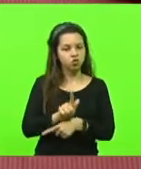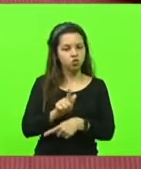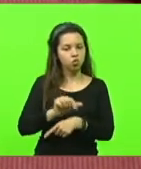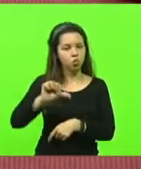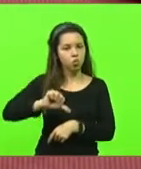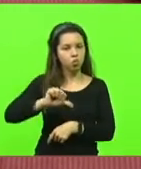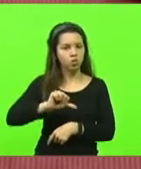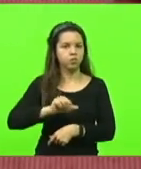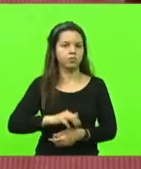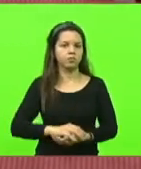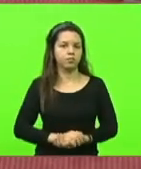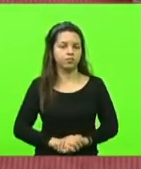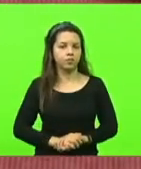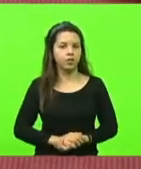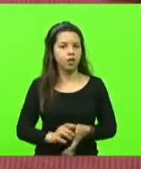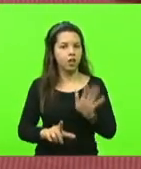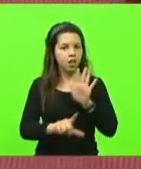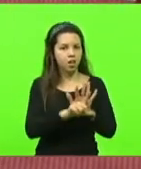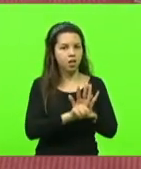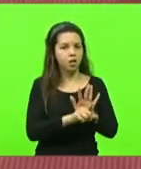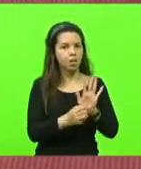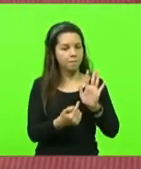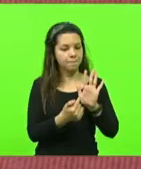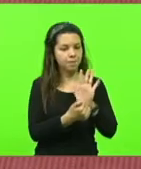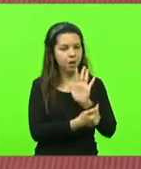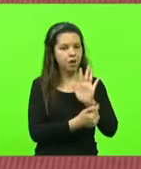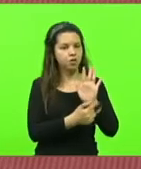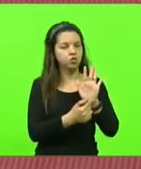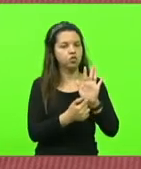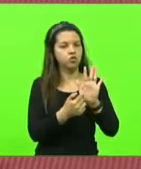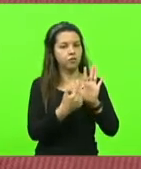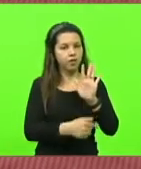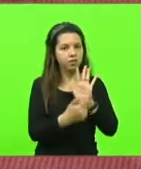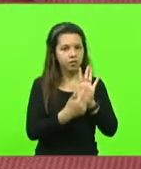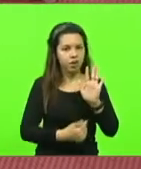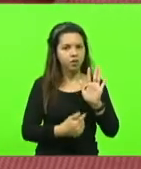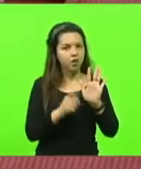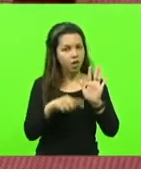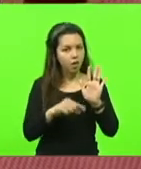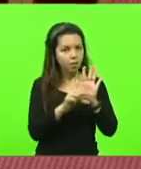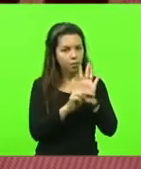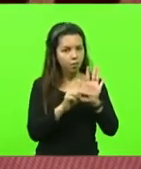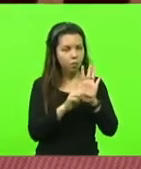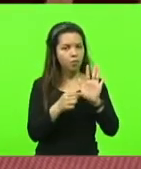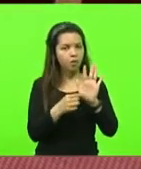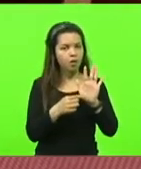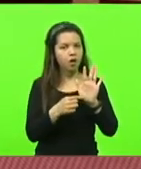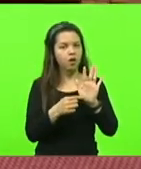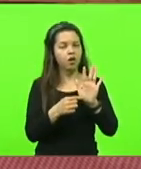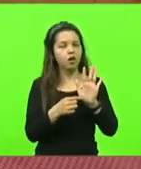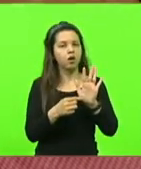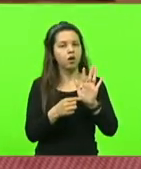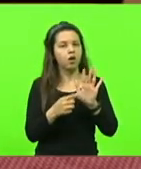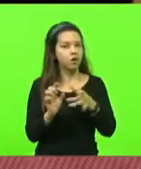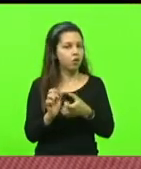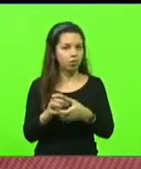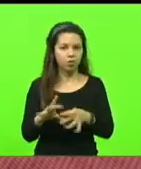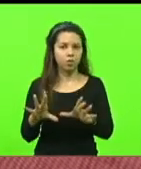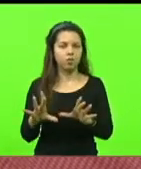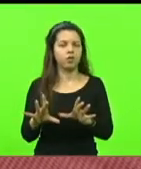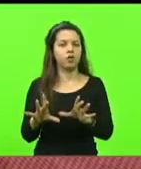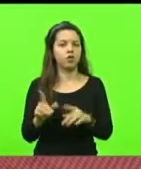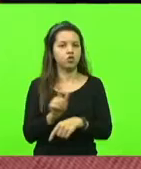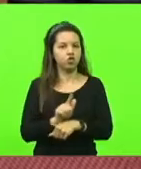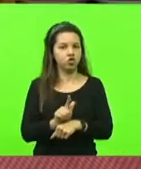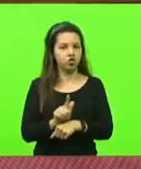E a lei, a parte que foi vetada desse projeto foi justamente a parte, por exemplo, que desobriga a gestão posterior,